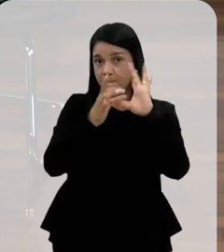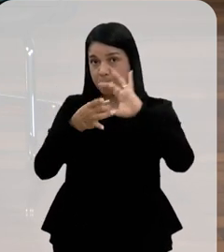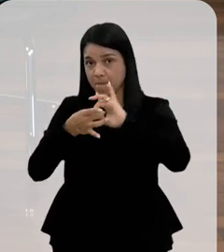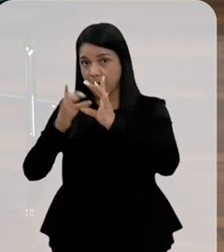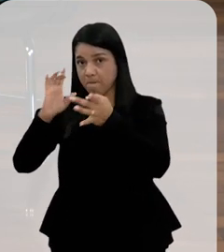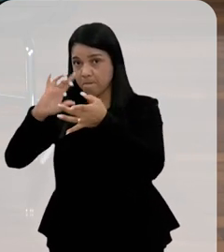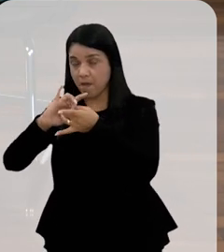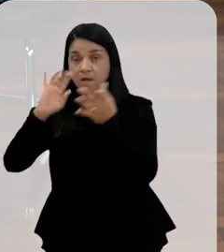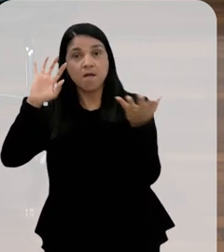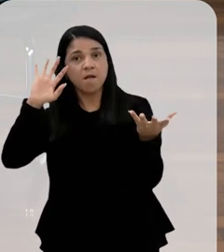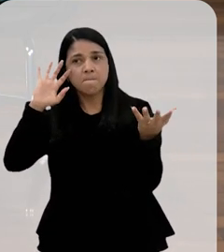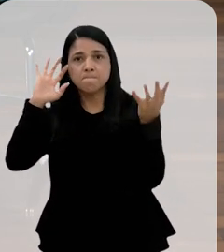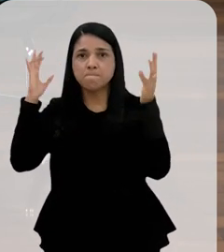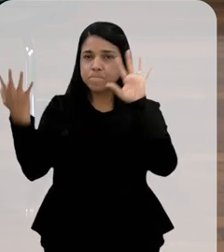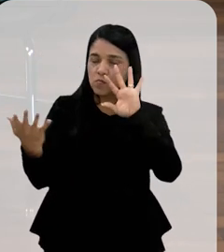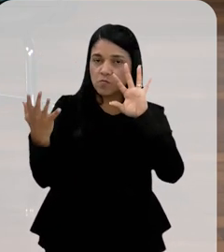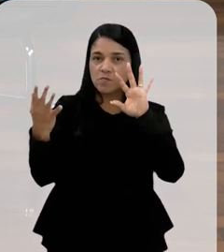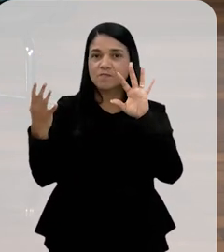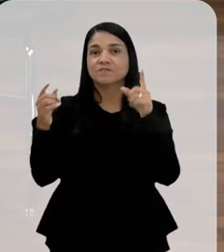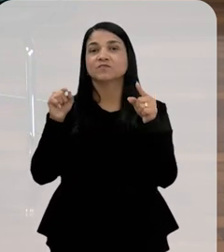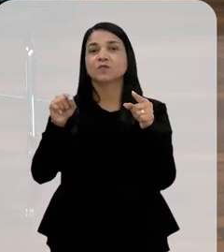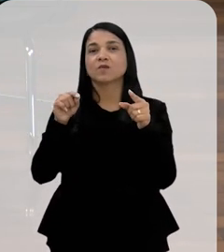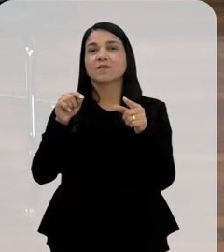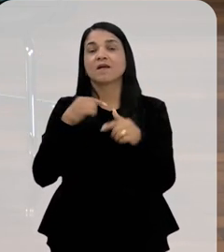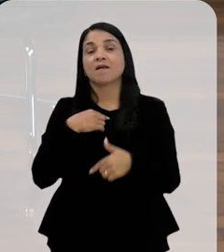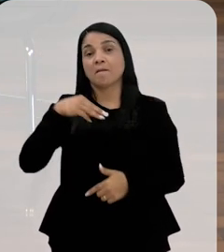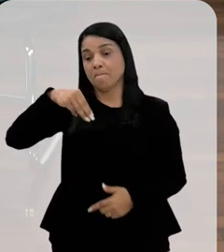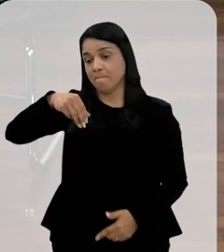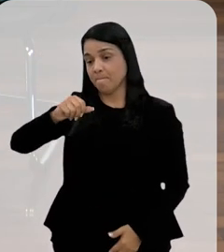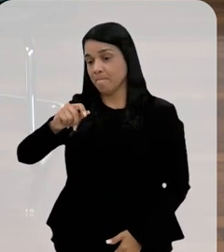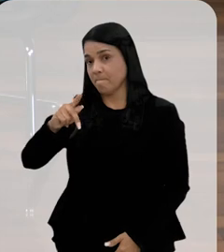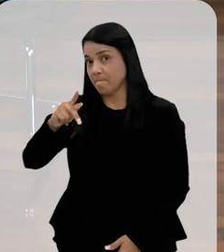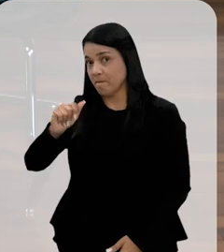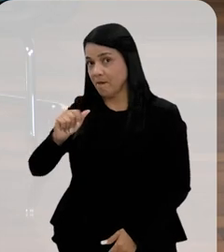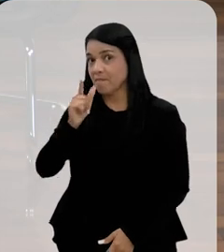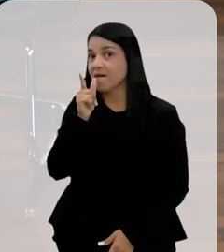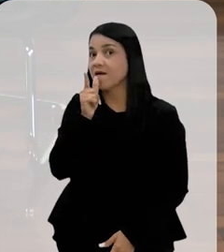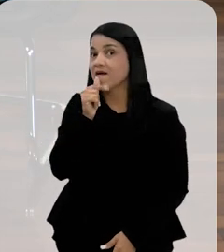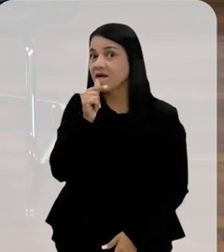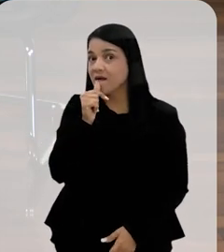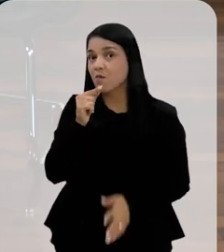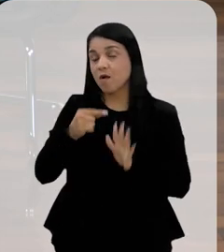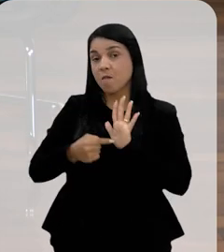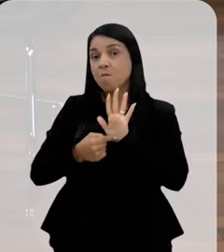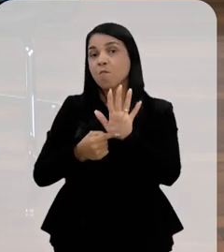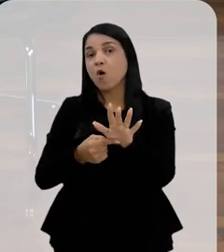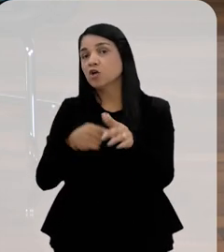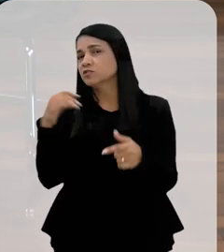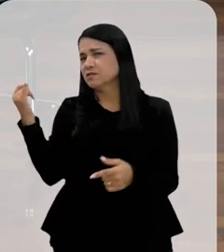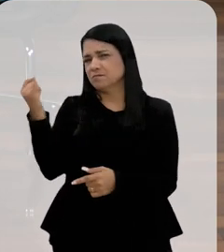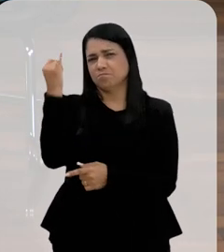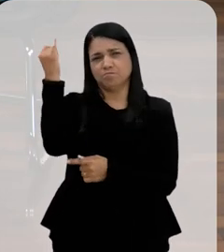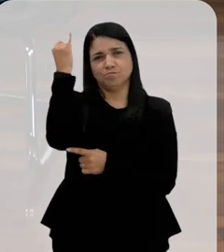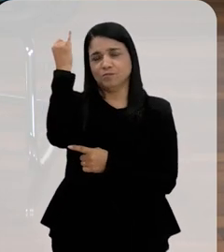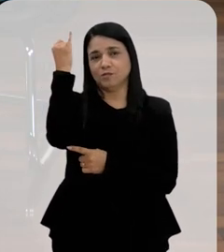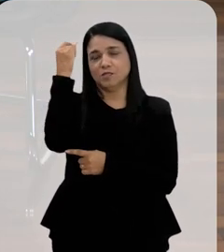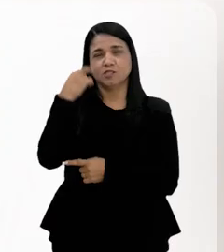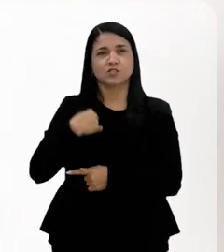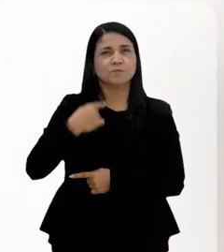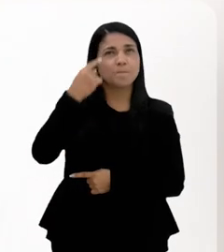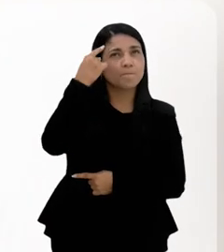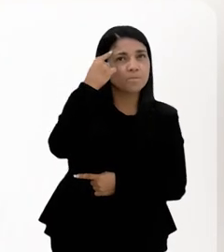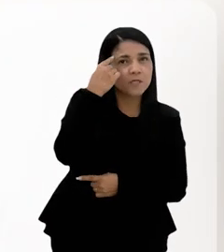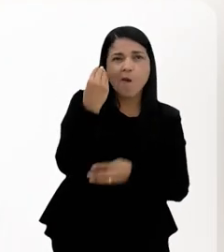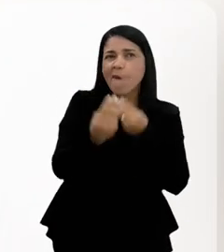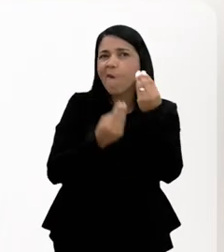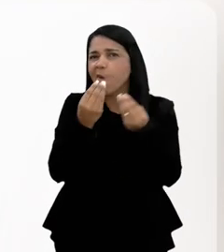das mudanças climáticas, né? Que é o mapa da água, que é a partir de alguns indicadores que são importantes para a gente pensar.